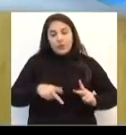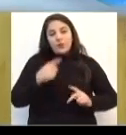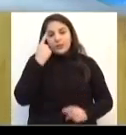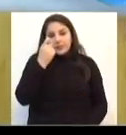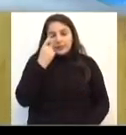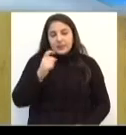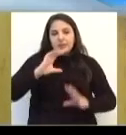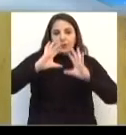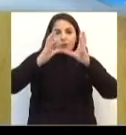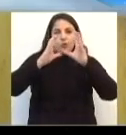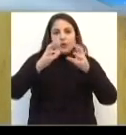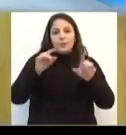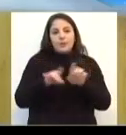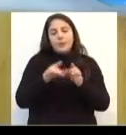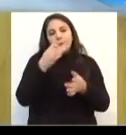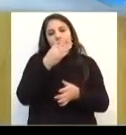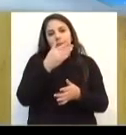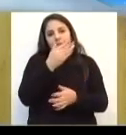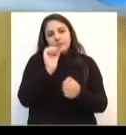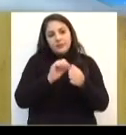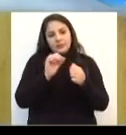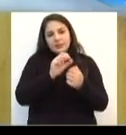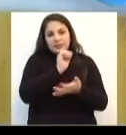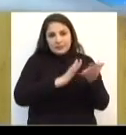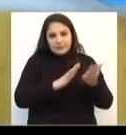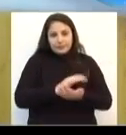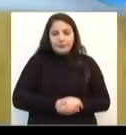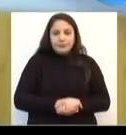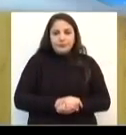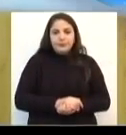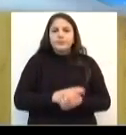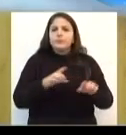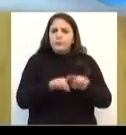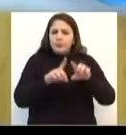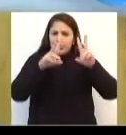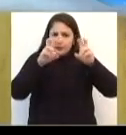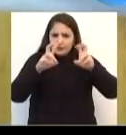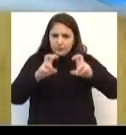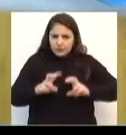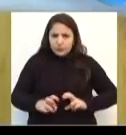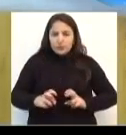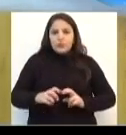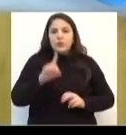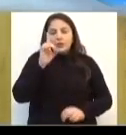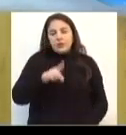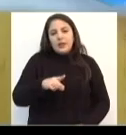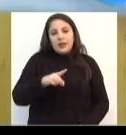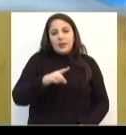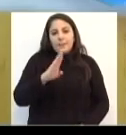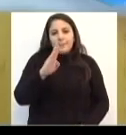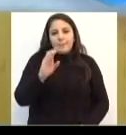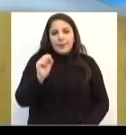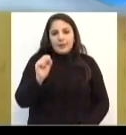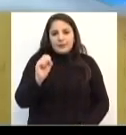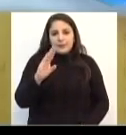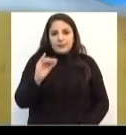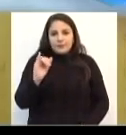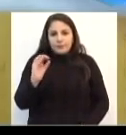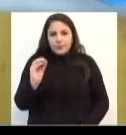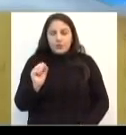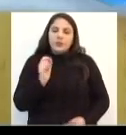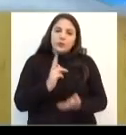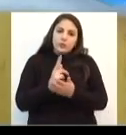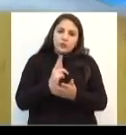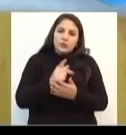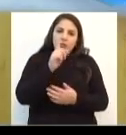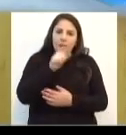modalidade do vôleibol para praticarem essa atividade. Claro que aí tem essa questão da abertura com a BS Bills, mas a continuidade das